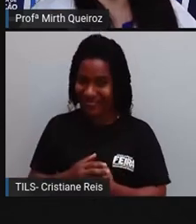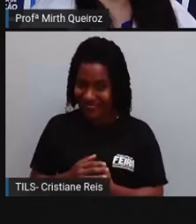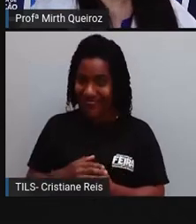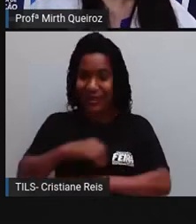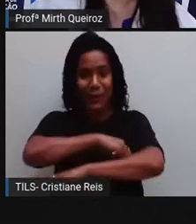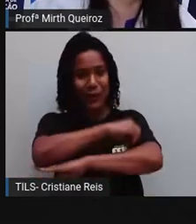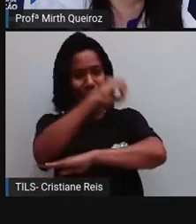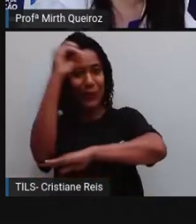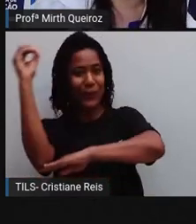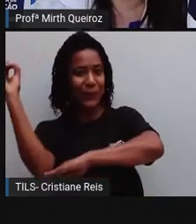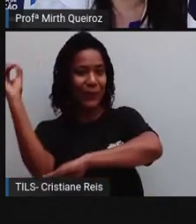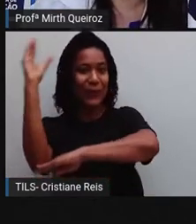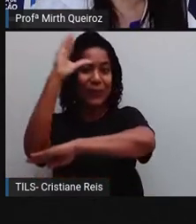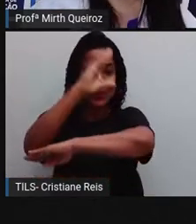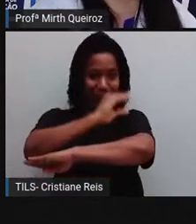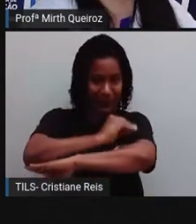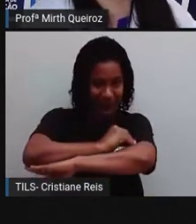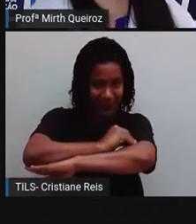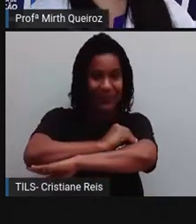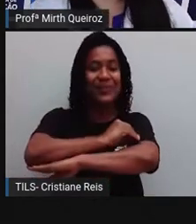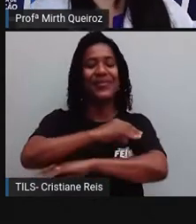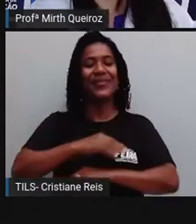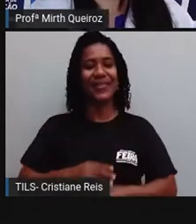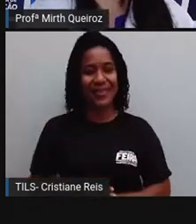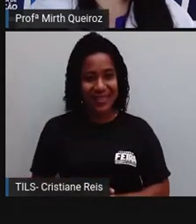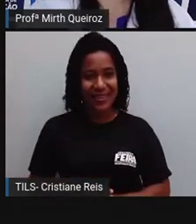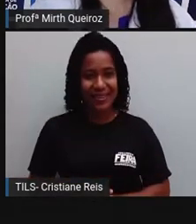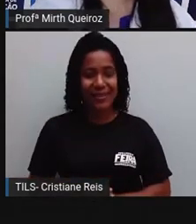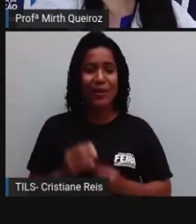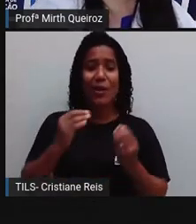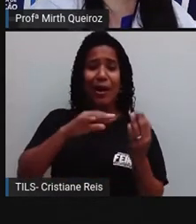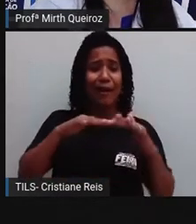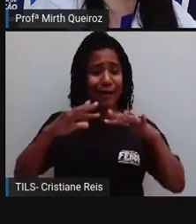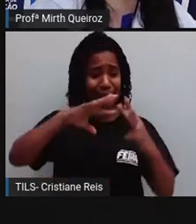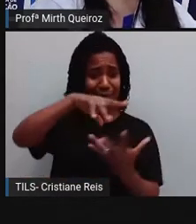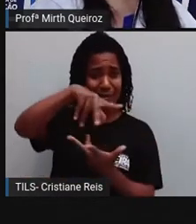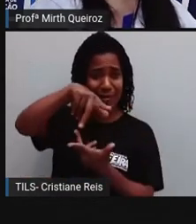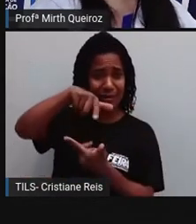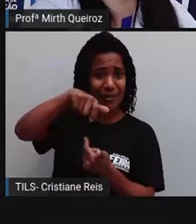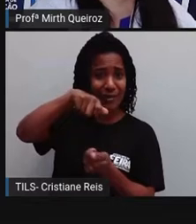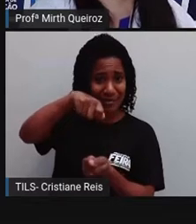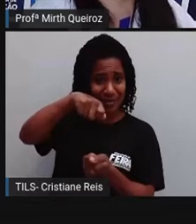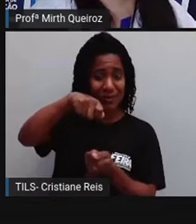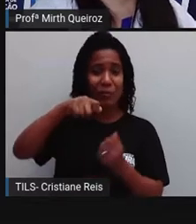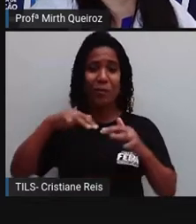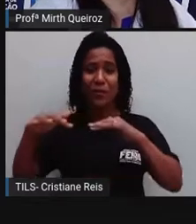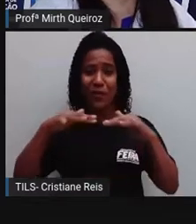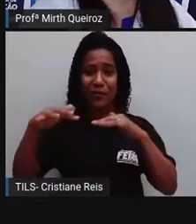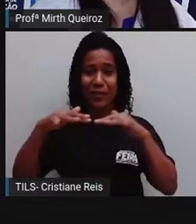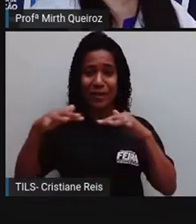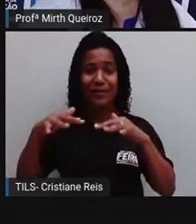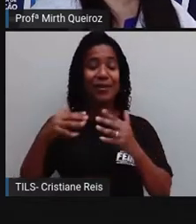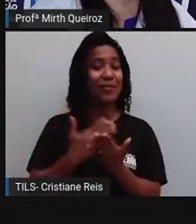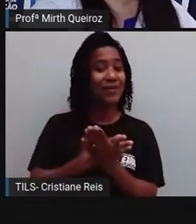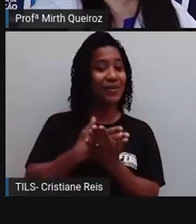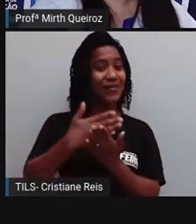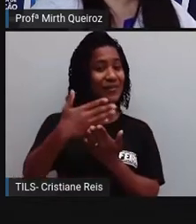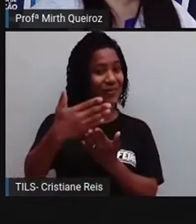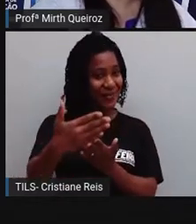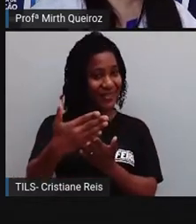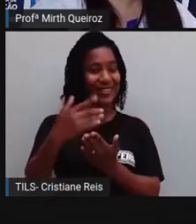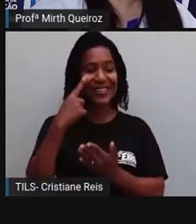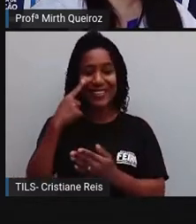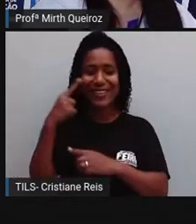que acontecem devido a esse tipo de movimento. E para começar, eu trouxe aqui um